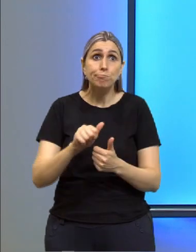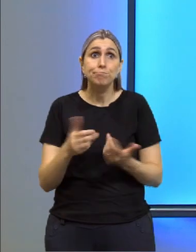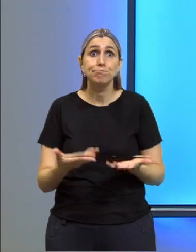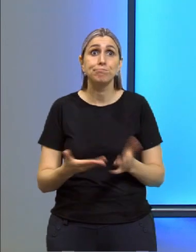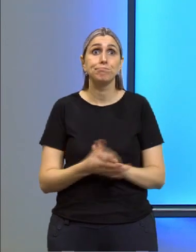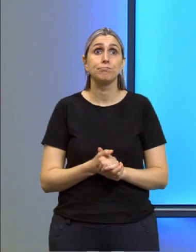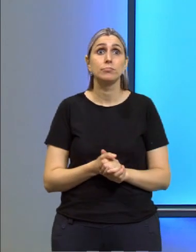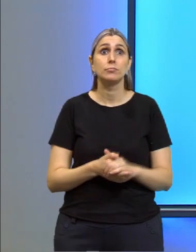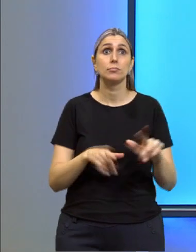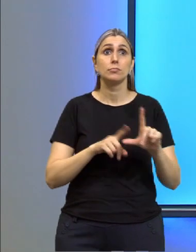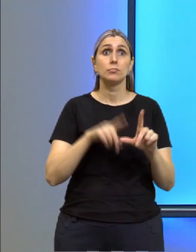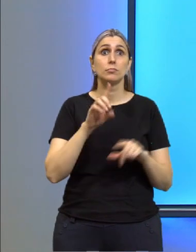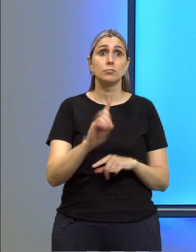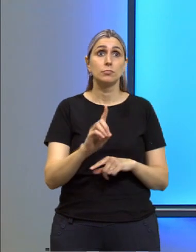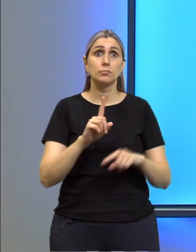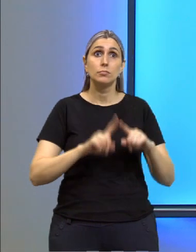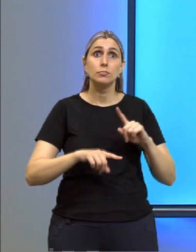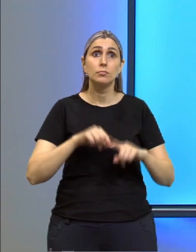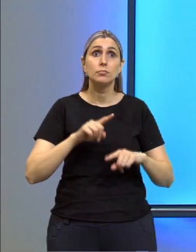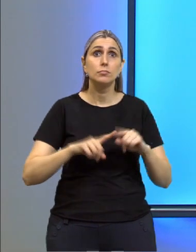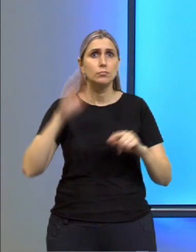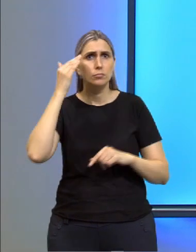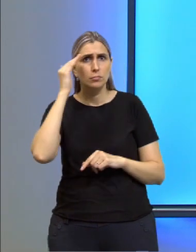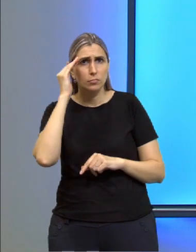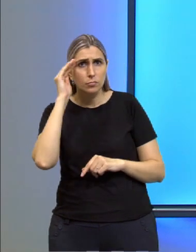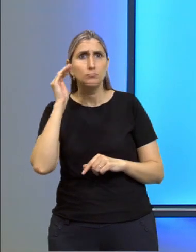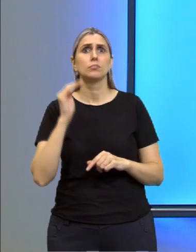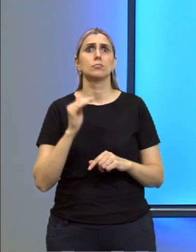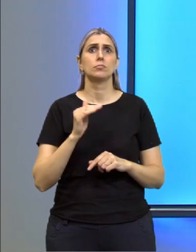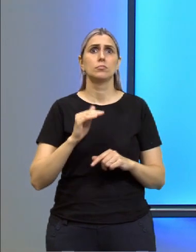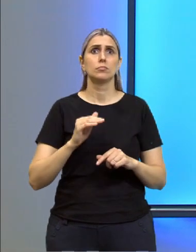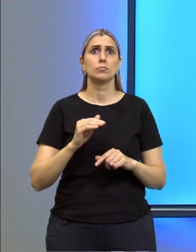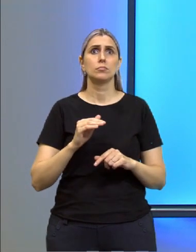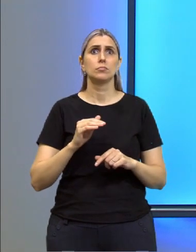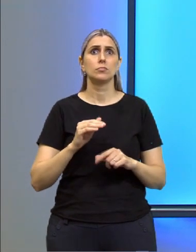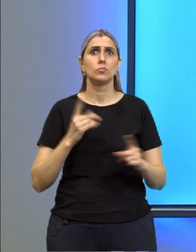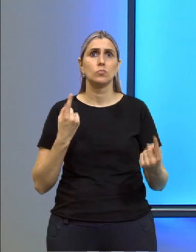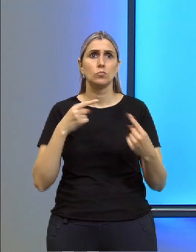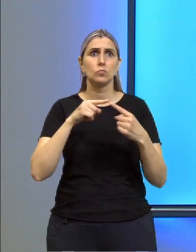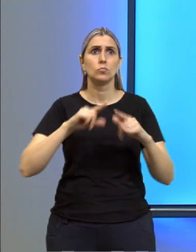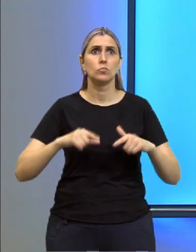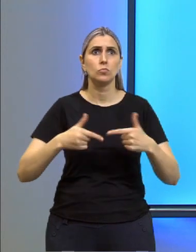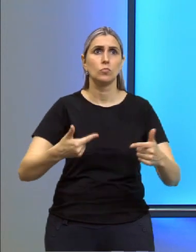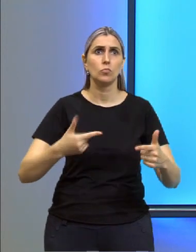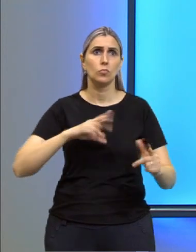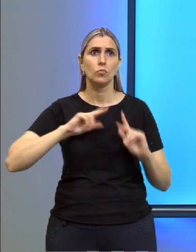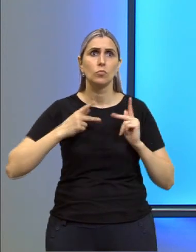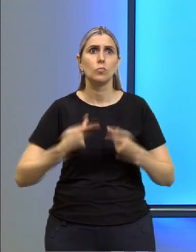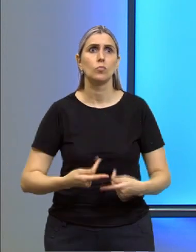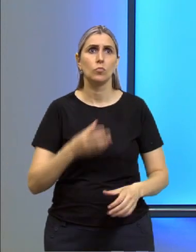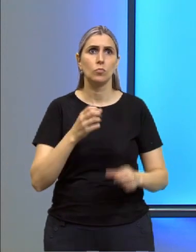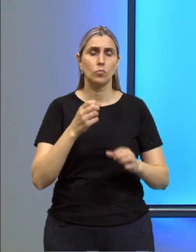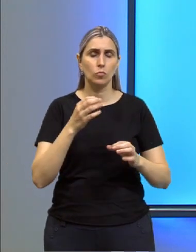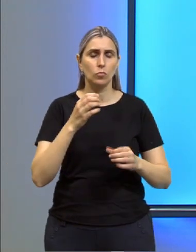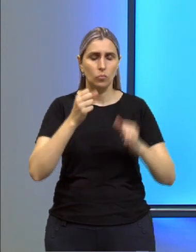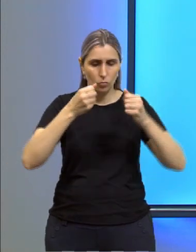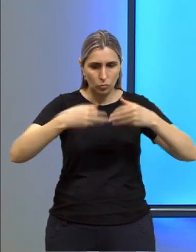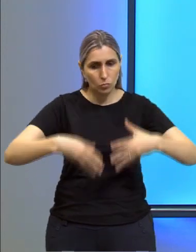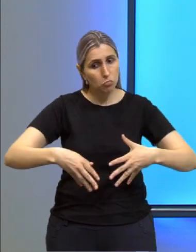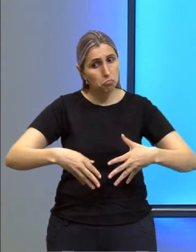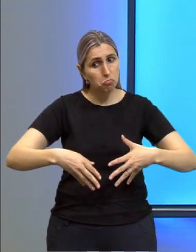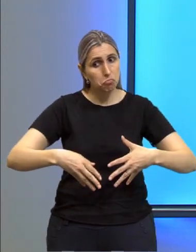aí. Letra D. Materializa-se no entendimento de que os fins da ação humana podem justificar os seus meios?